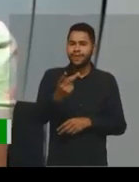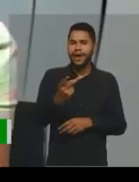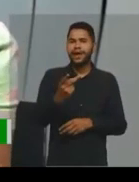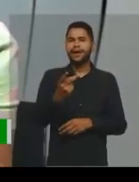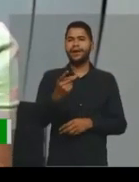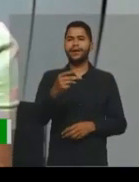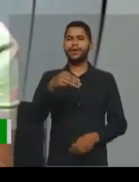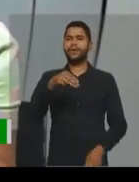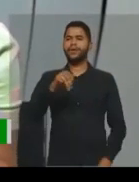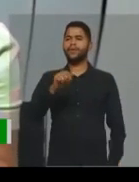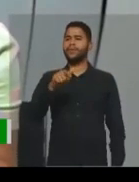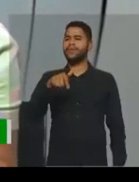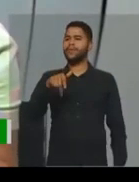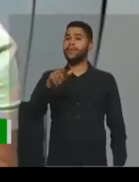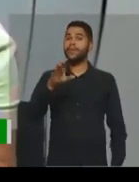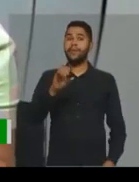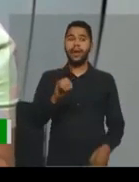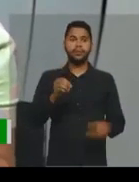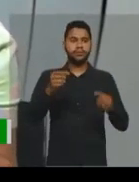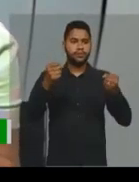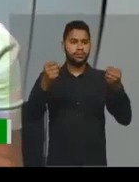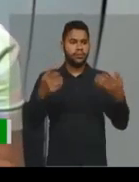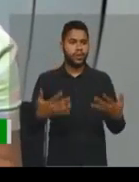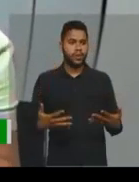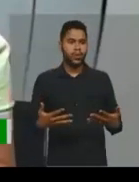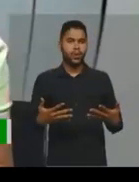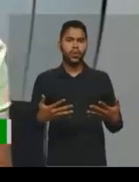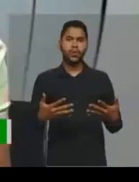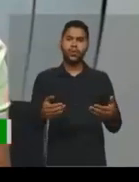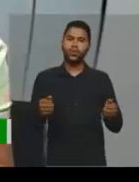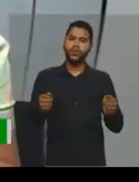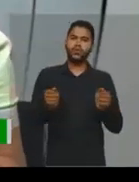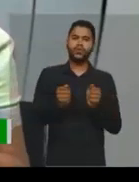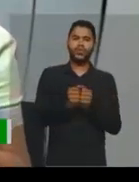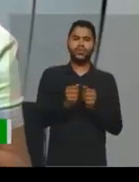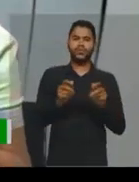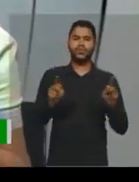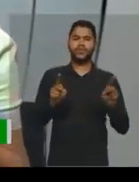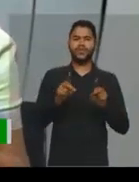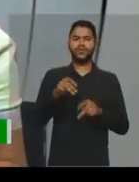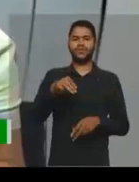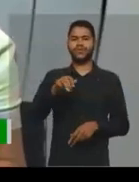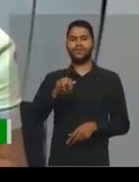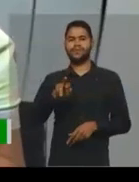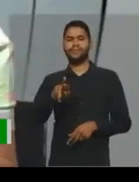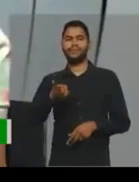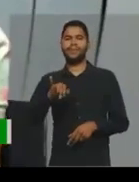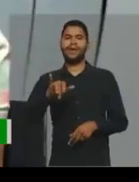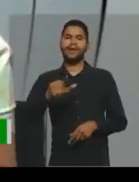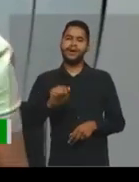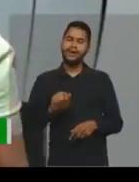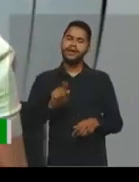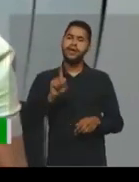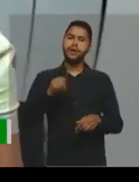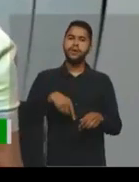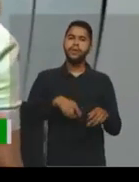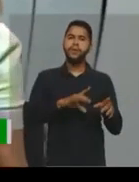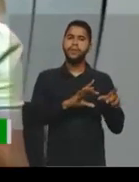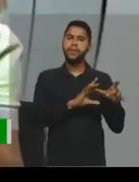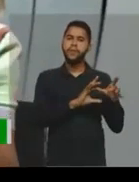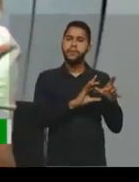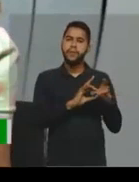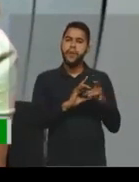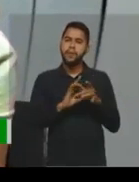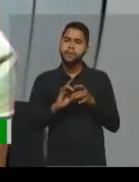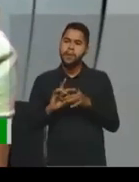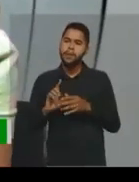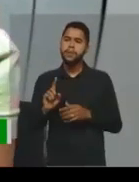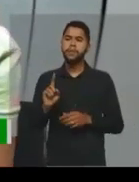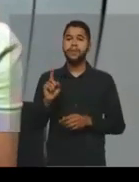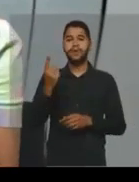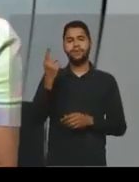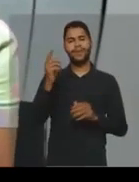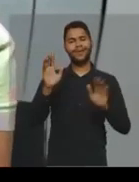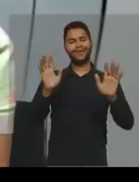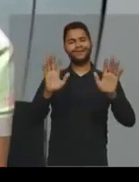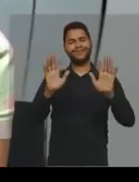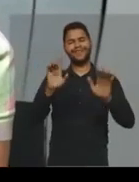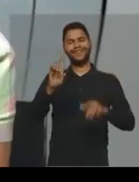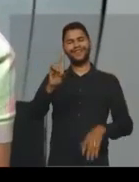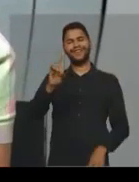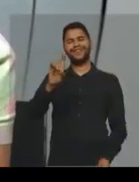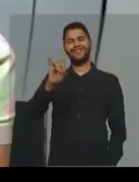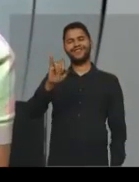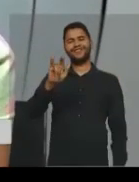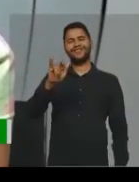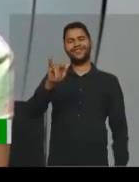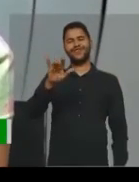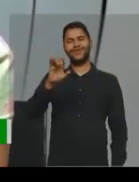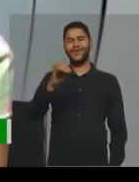o Magno acabou de falar ali com a professora sobre um pouco sobre esse contexto. Primeiro, oi, Diogo, que bom que